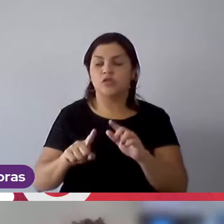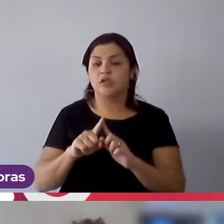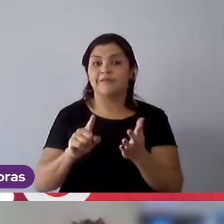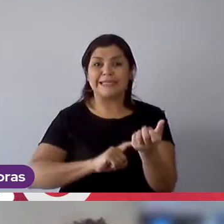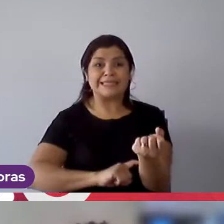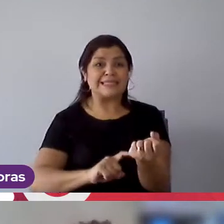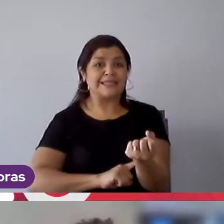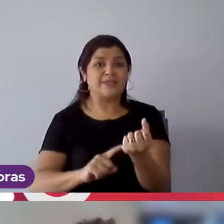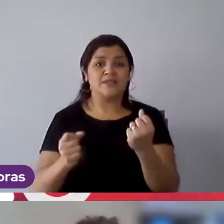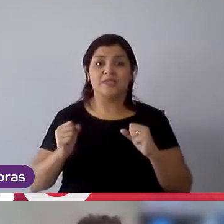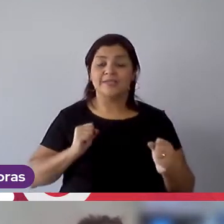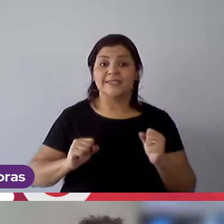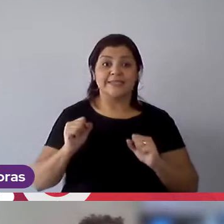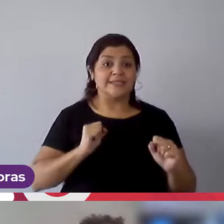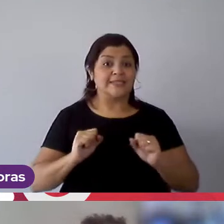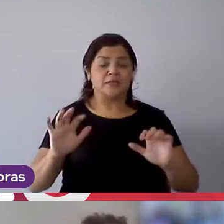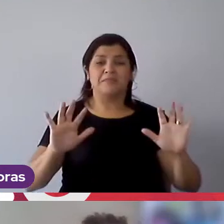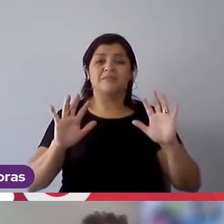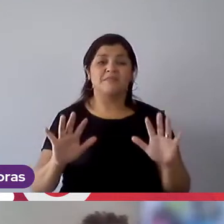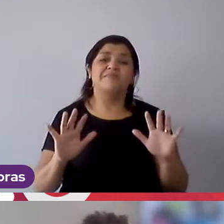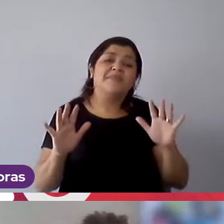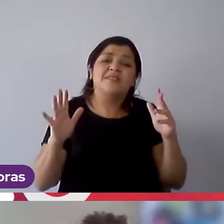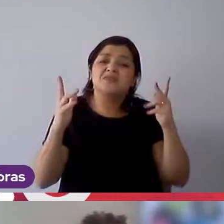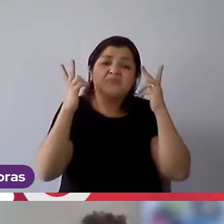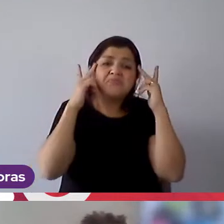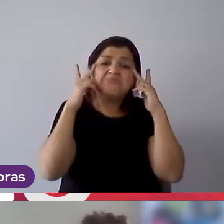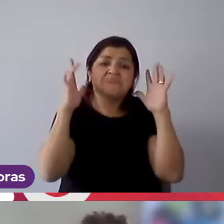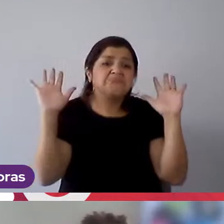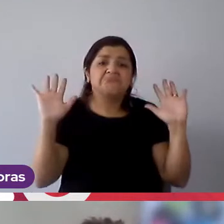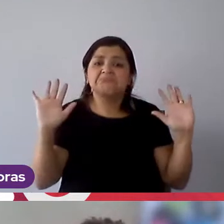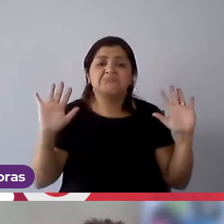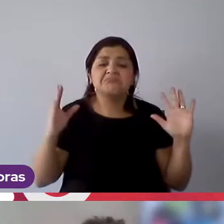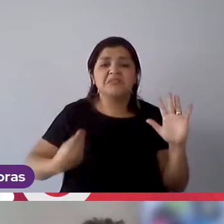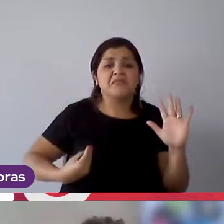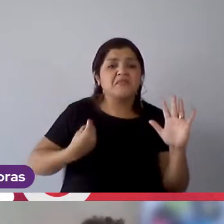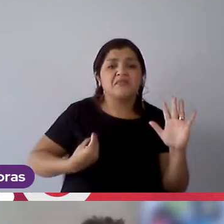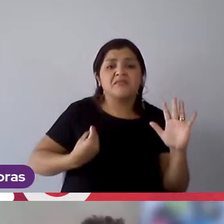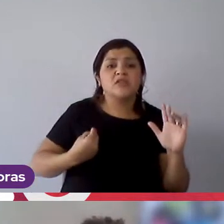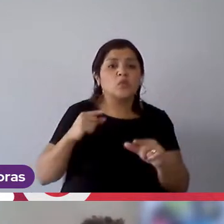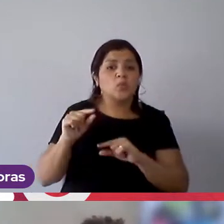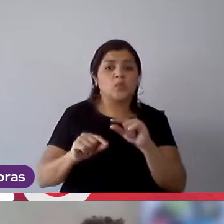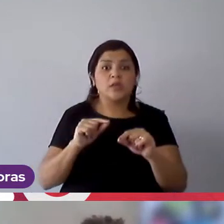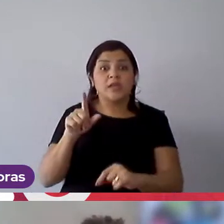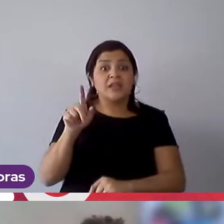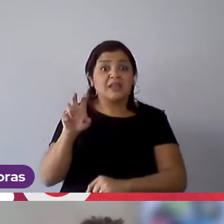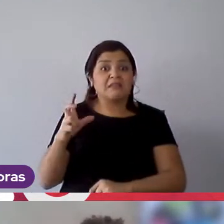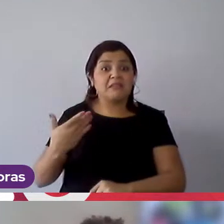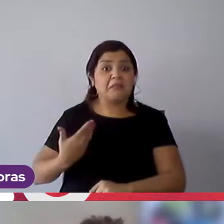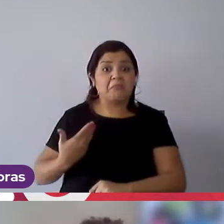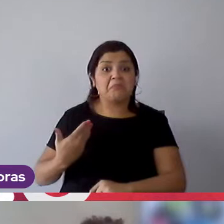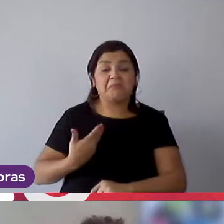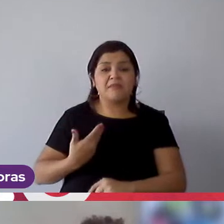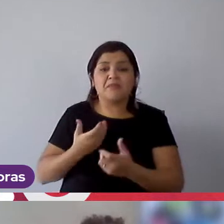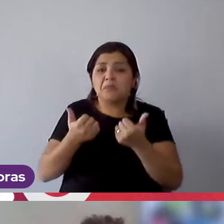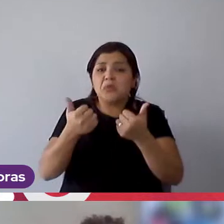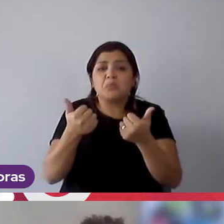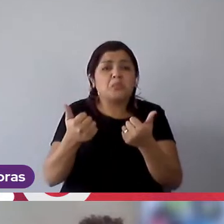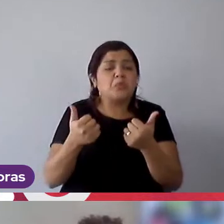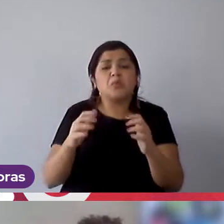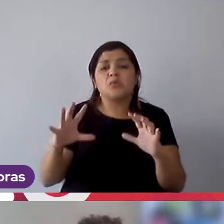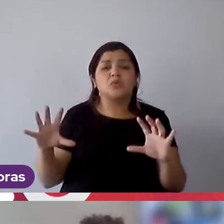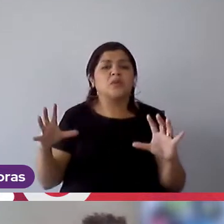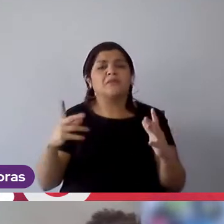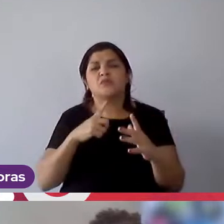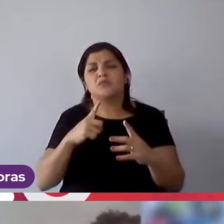um chega, mas assim, foi comum, parecia que eu estava na sala com 15 amigos. Estava todo mundo de